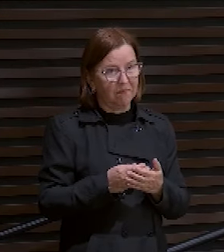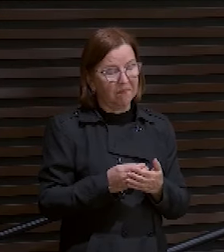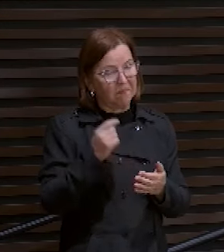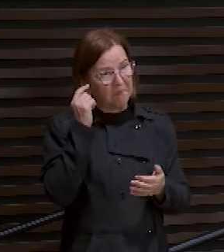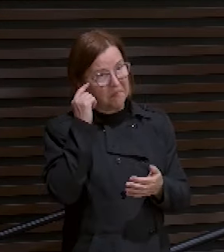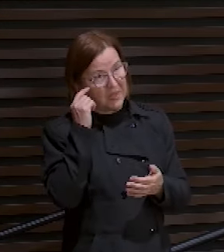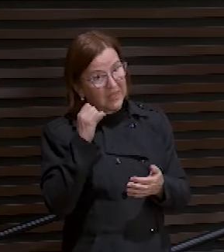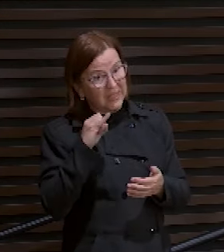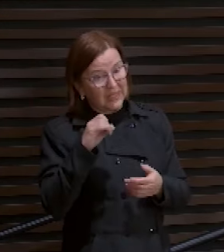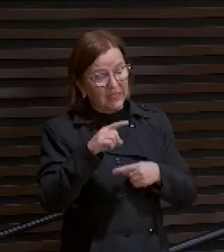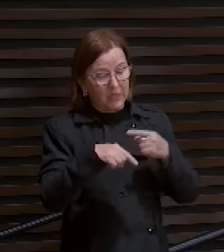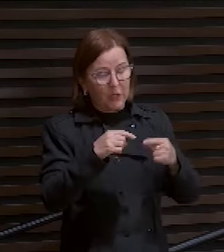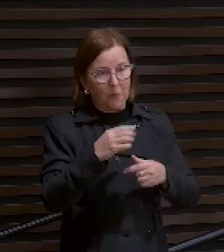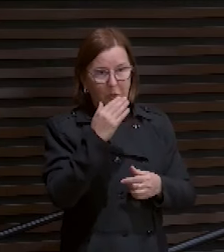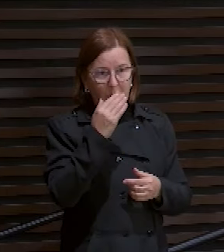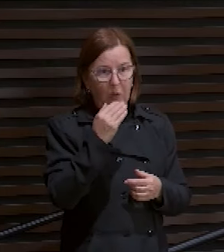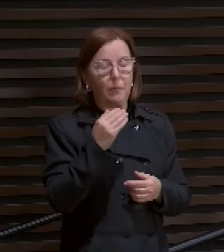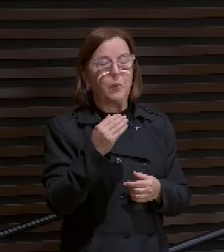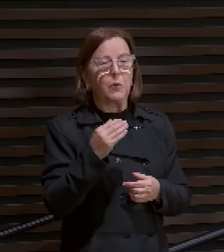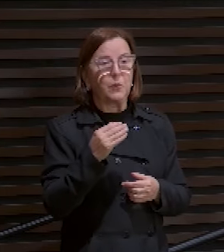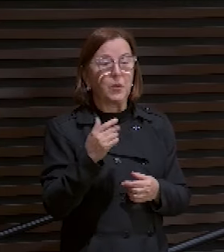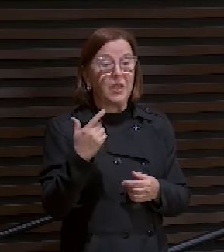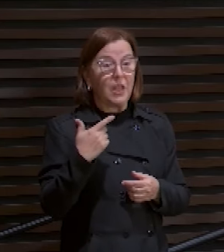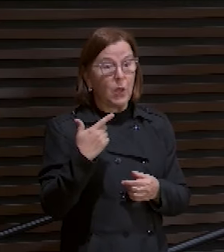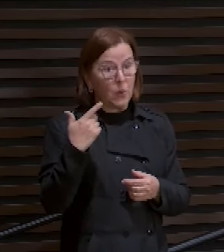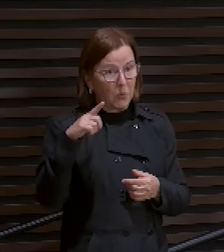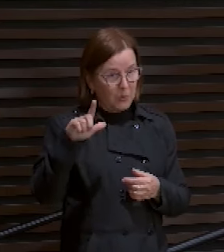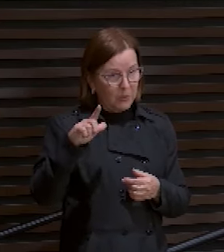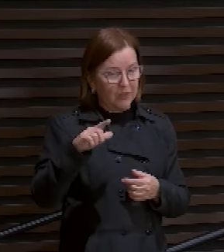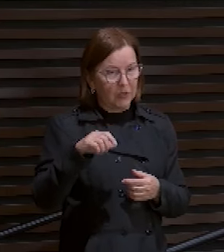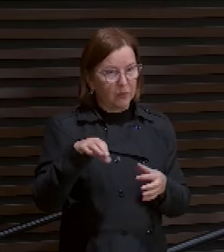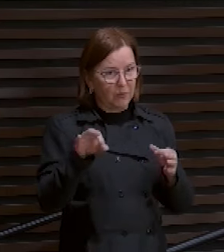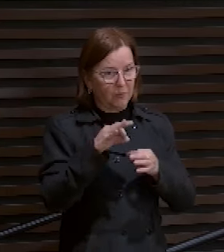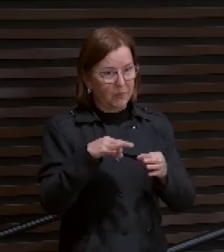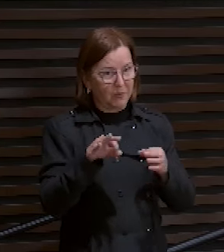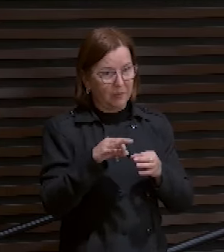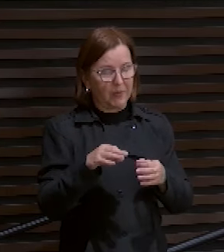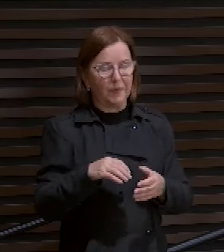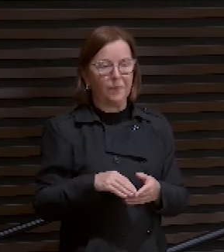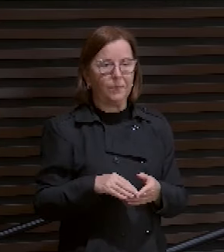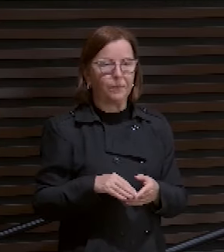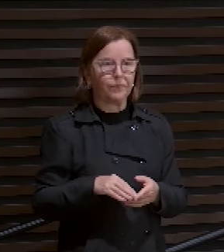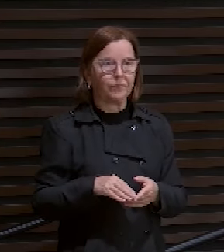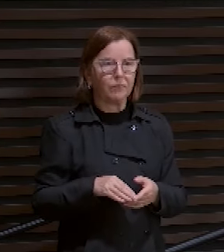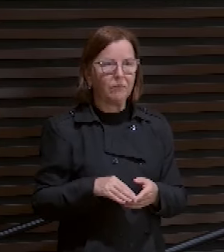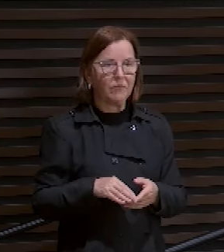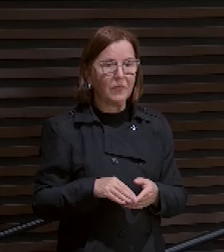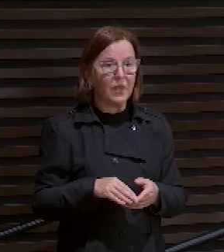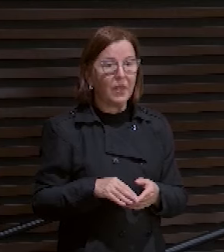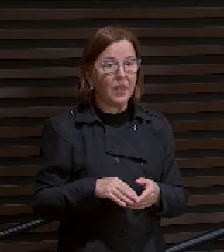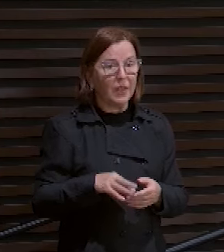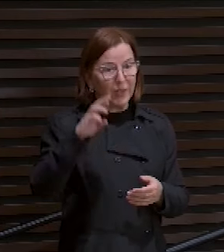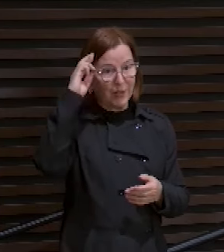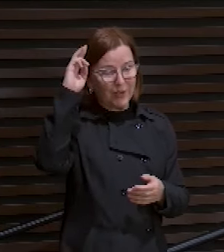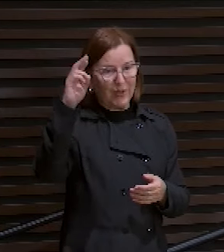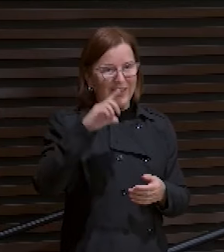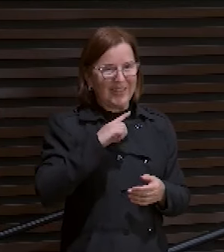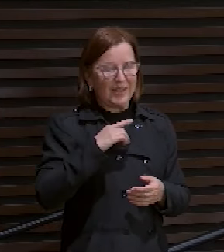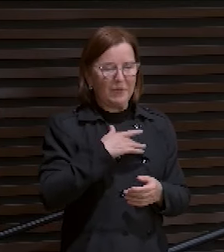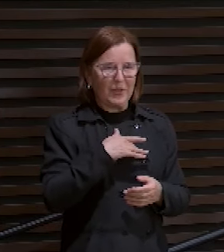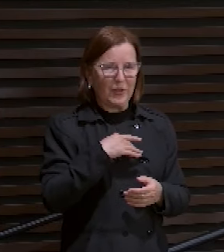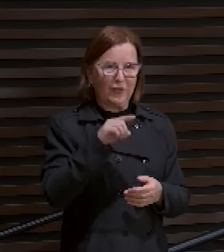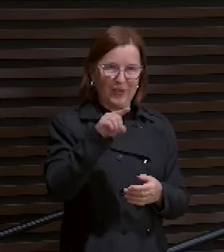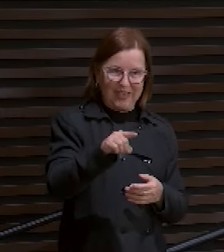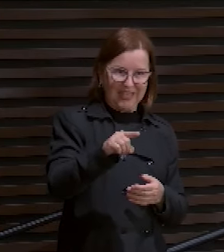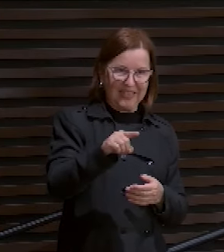alguma coisa. Mas tem muita coisa para a gente aprender com o Paulo aqui. Que o Senhor tenha misericórdia de você. Que o Senhor tenha